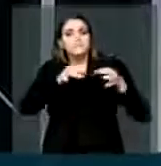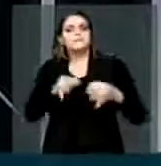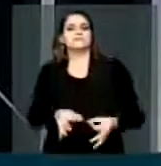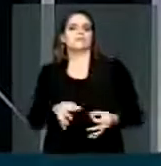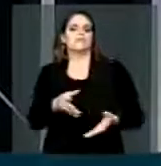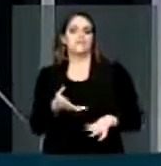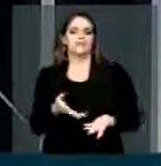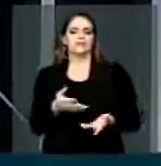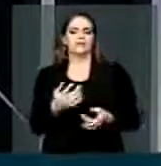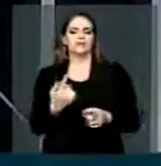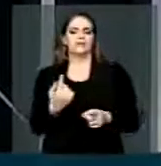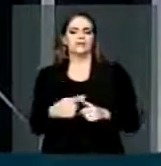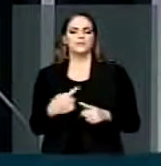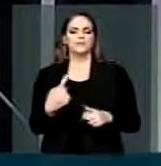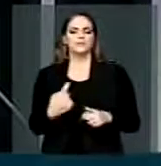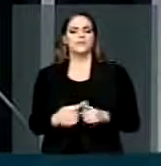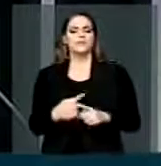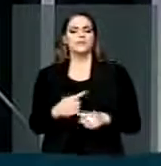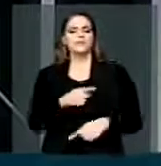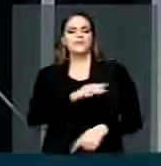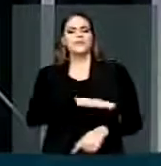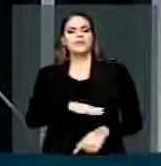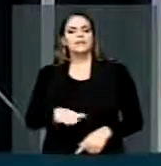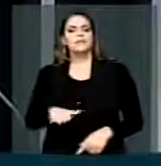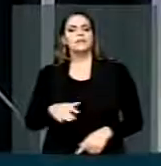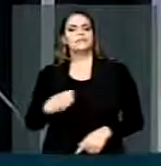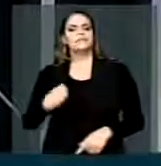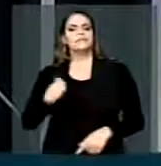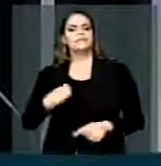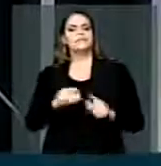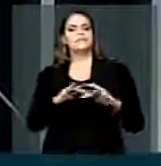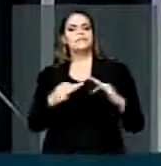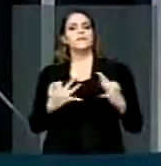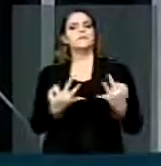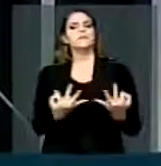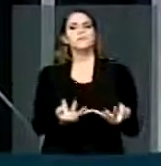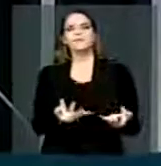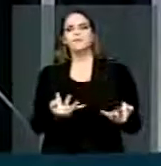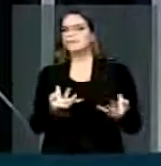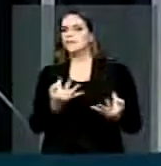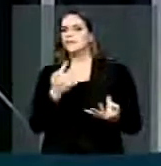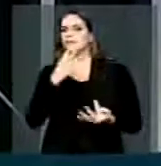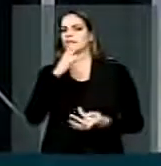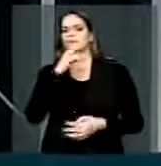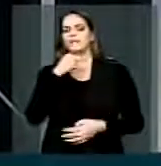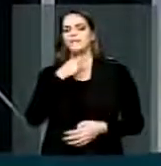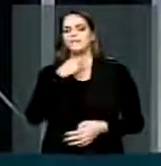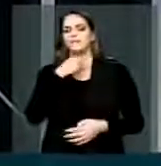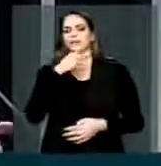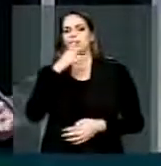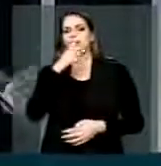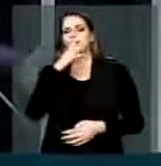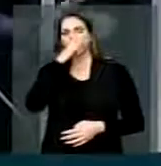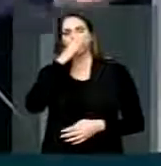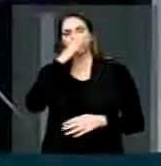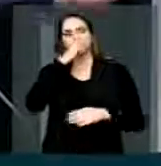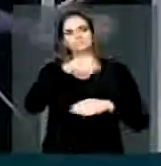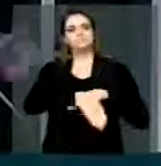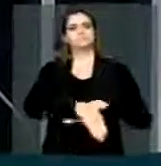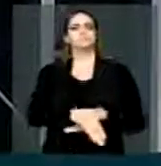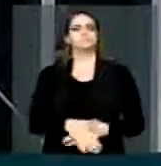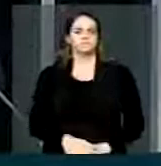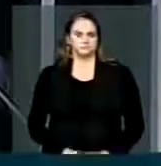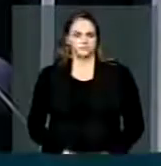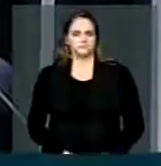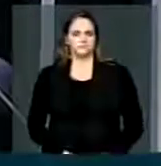da educação não se meta na vida da criança, na vida da família. Mas também nós temos que ter uma lei rigorosa. Então, senão, nós vamos ver aí.